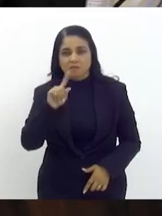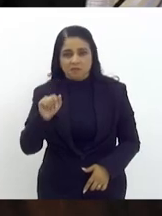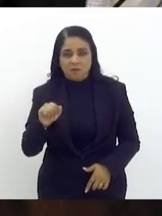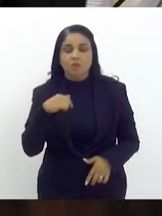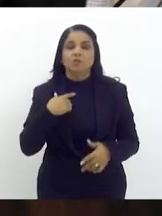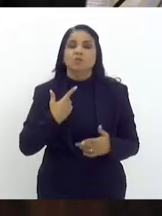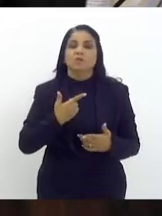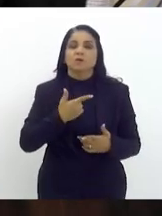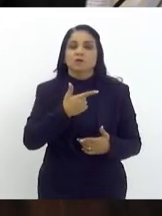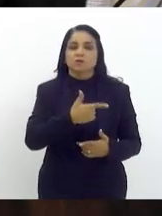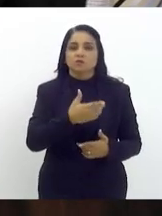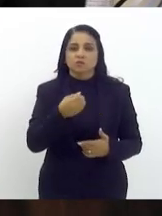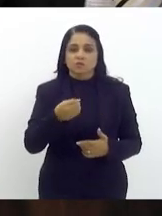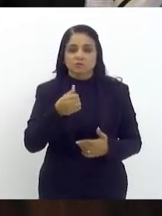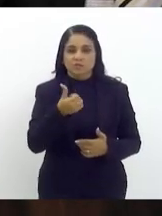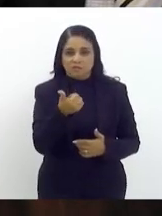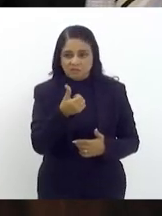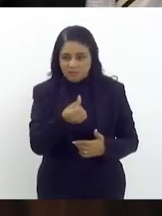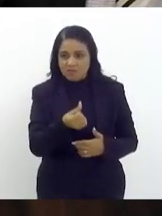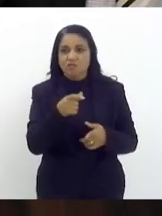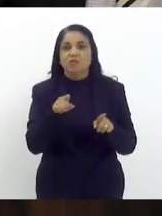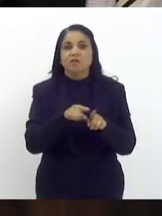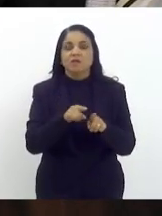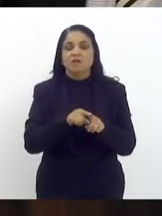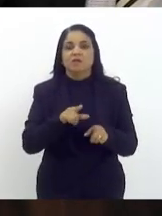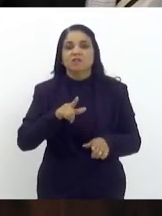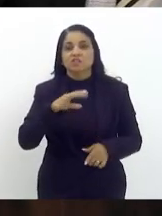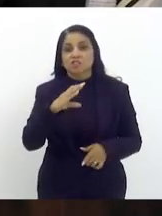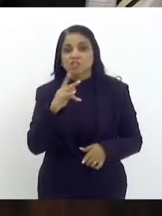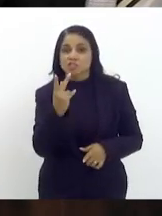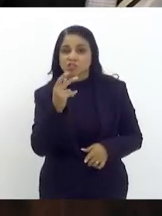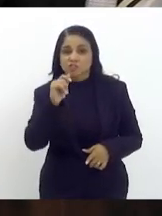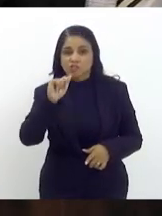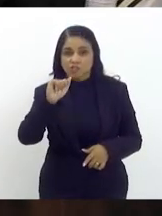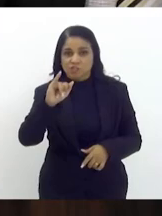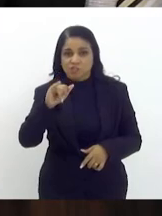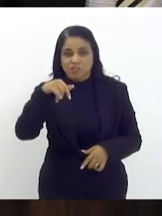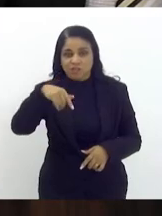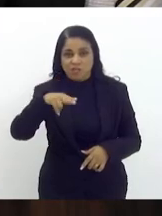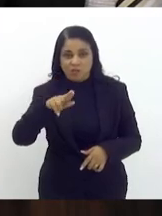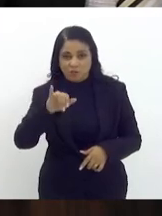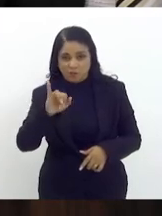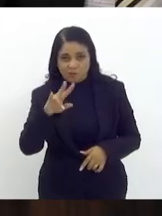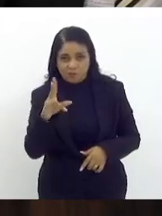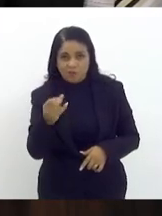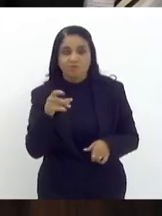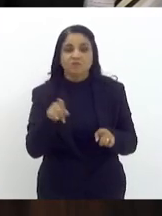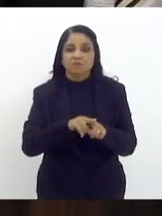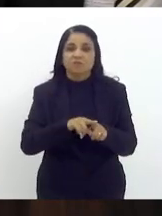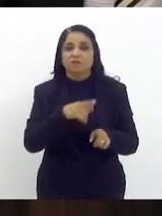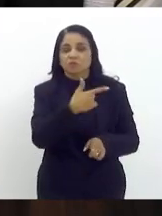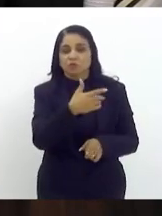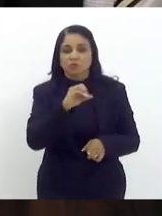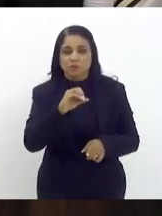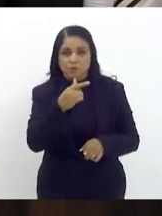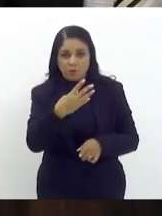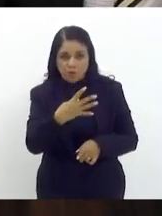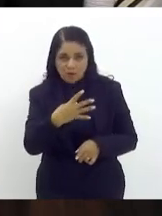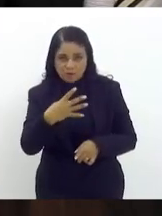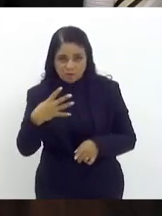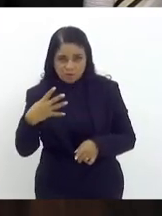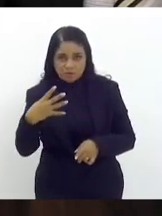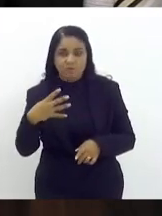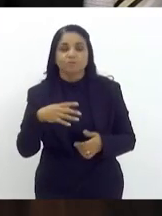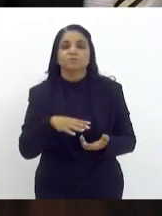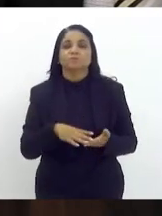2004, foram vereadores juntos. E o nosso nobre deputado Valde César, também, eu esperava isso, homenagear